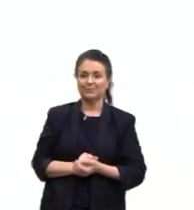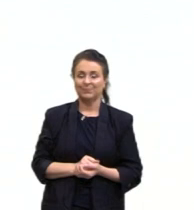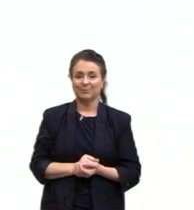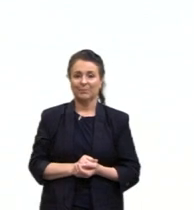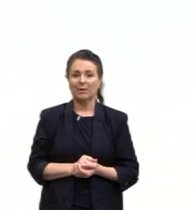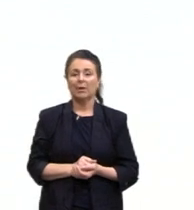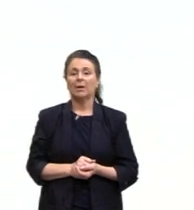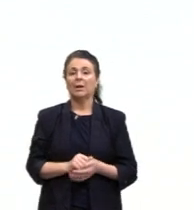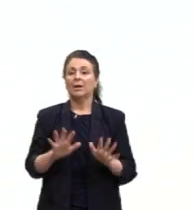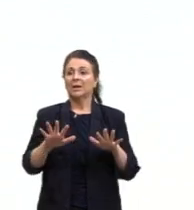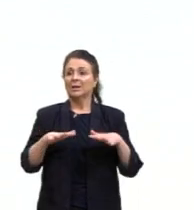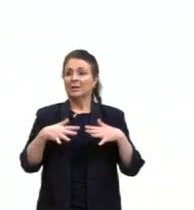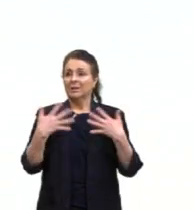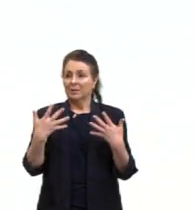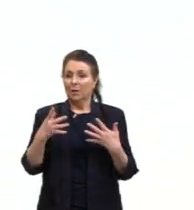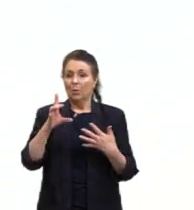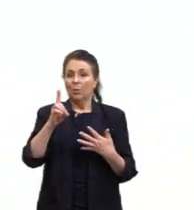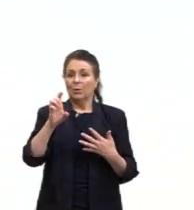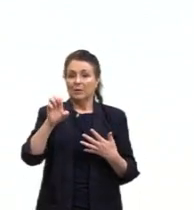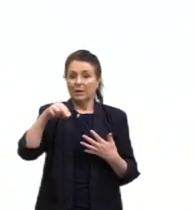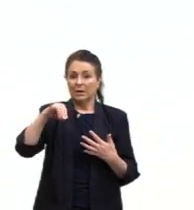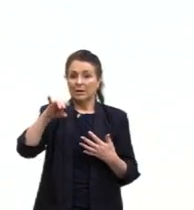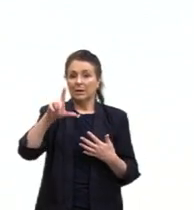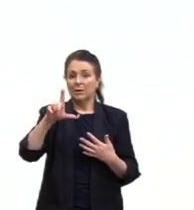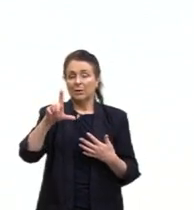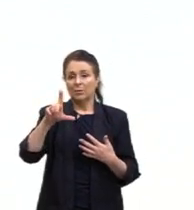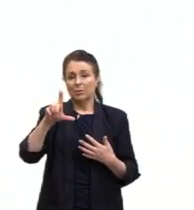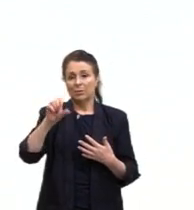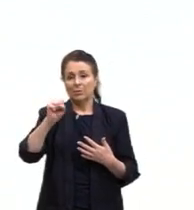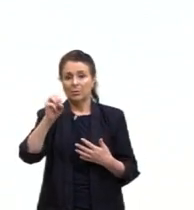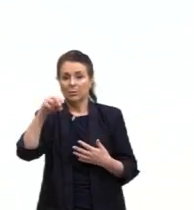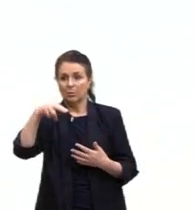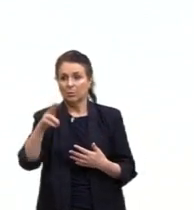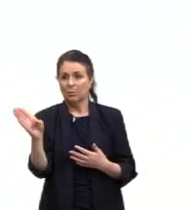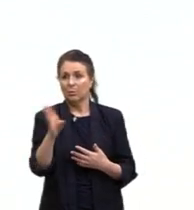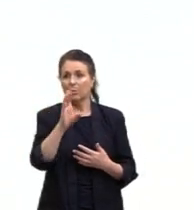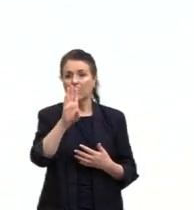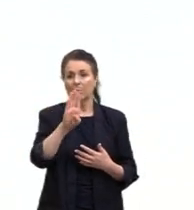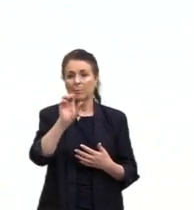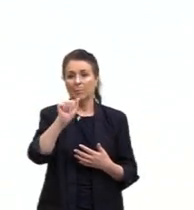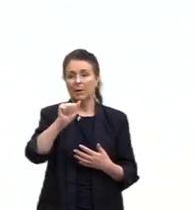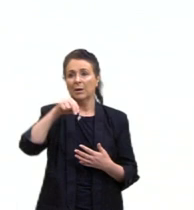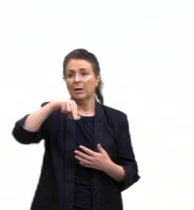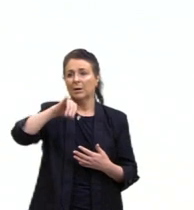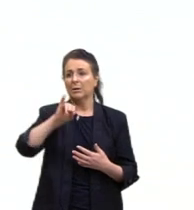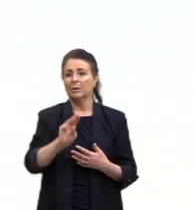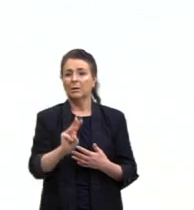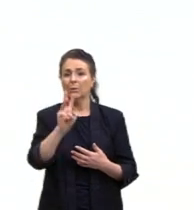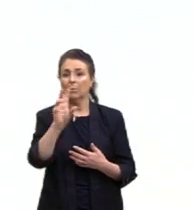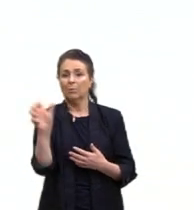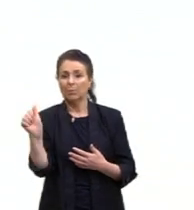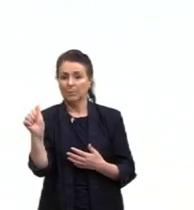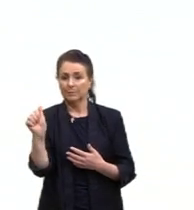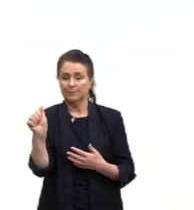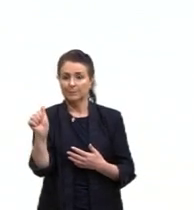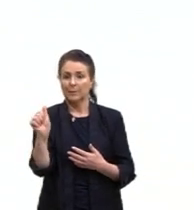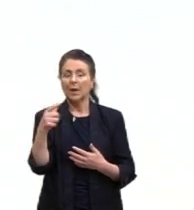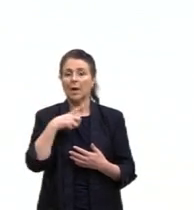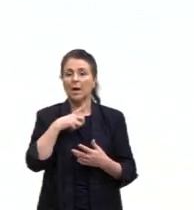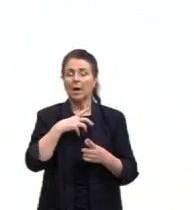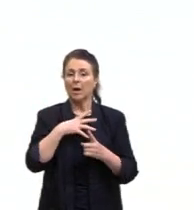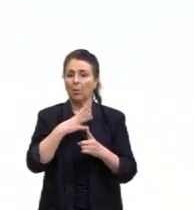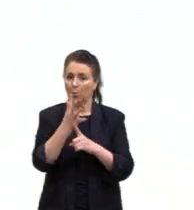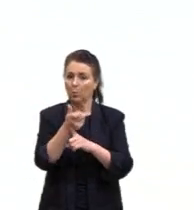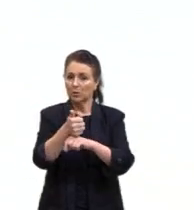Por fim, gente, o Denilson Baniwa, já bastante conhecido. O Denilson, ele é um artista